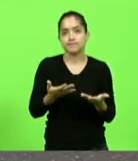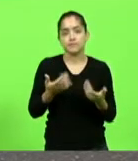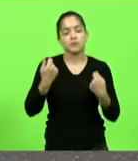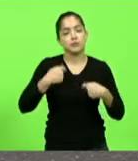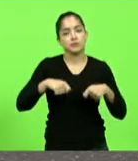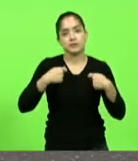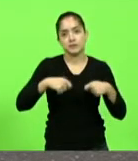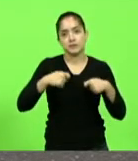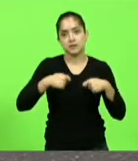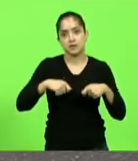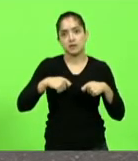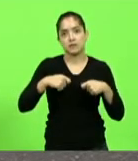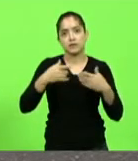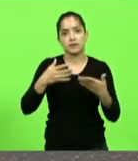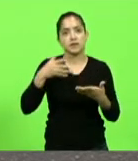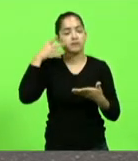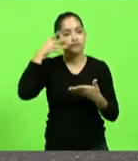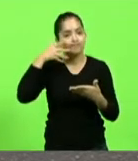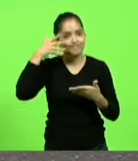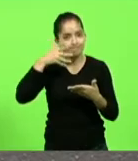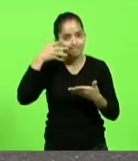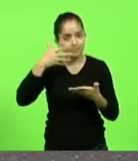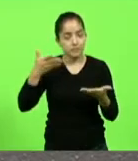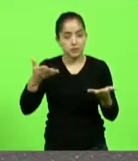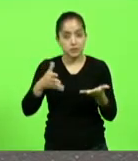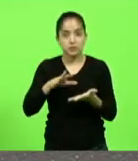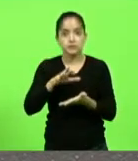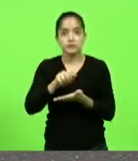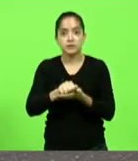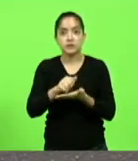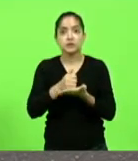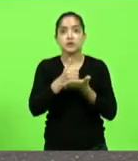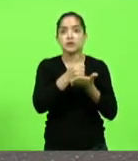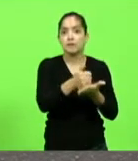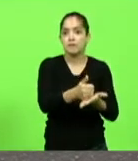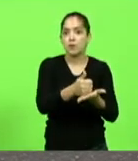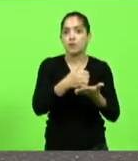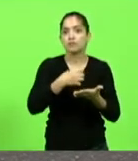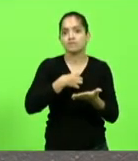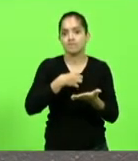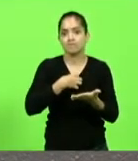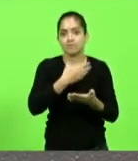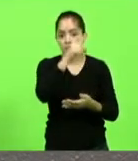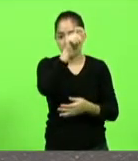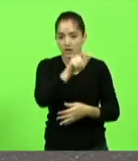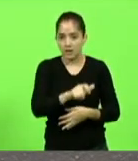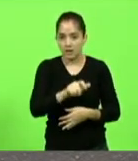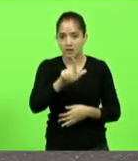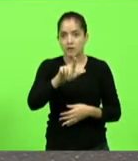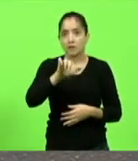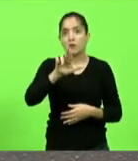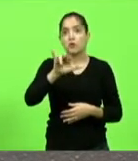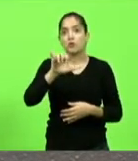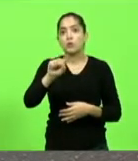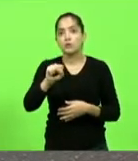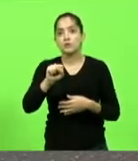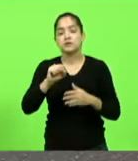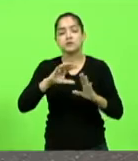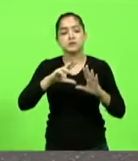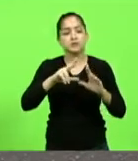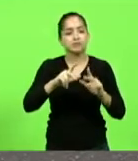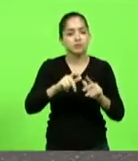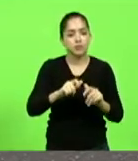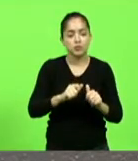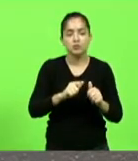que fazer esse registro em apoio em solidariedade ao seu Luiz e a tantos milhares